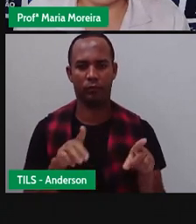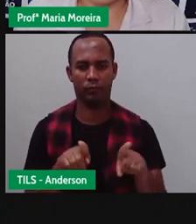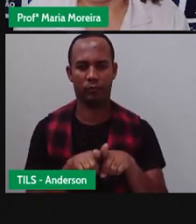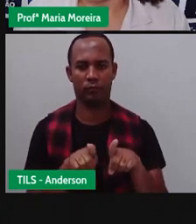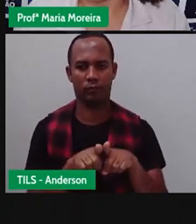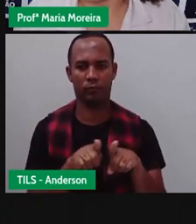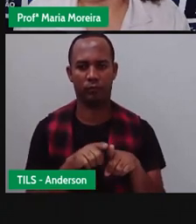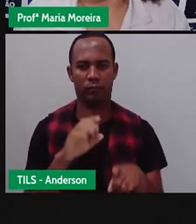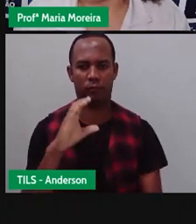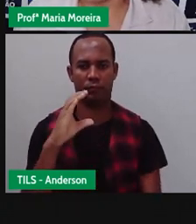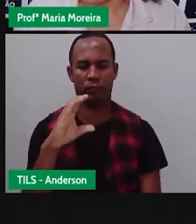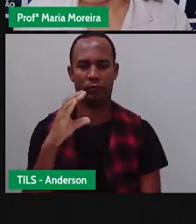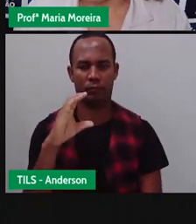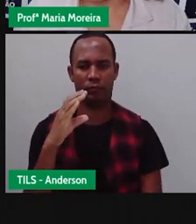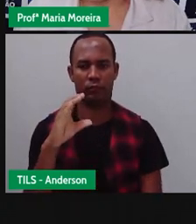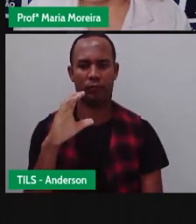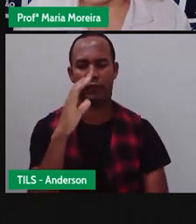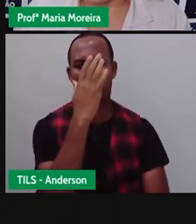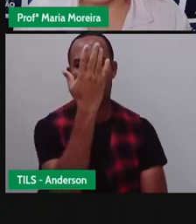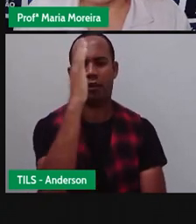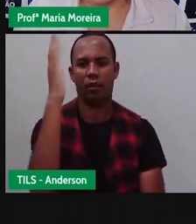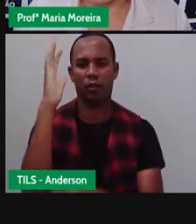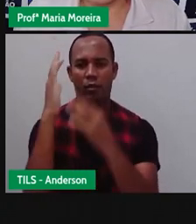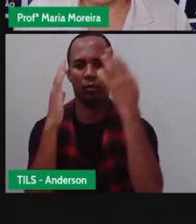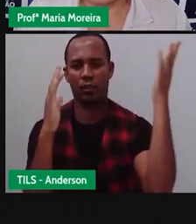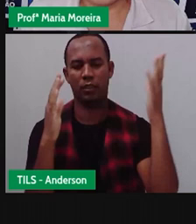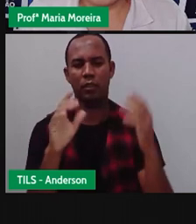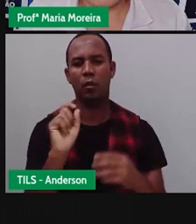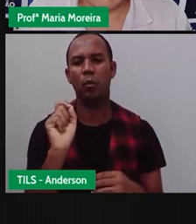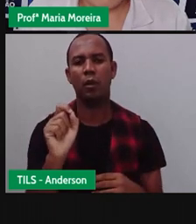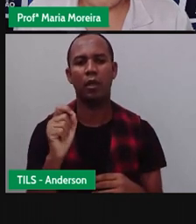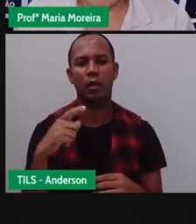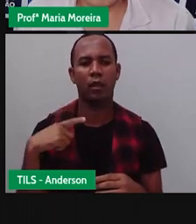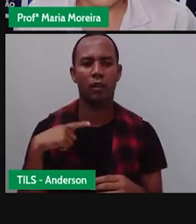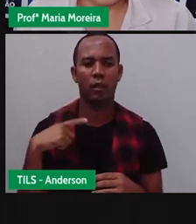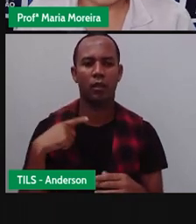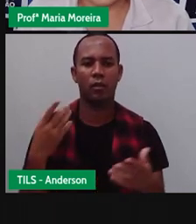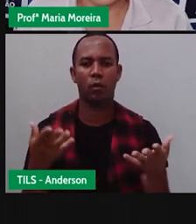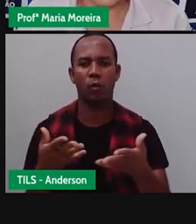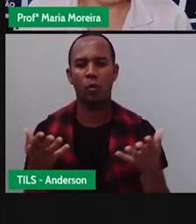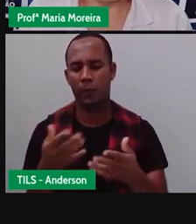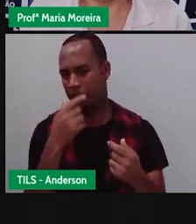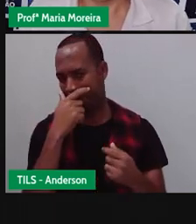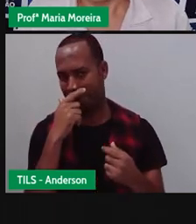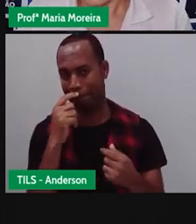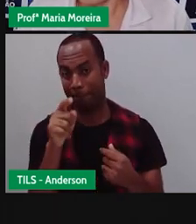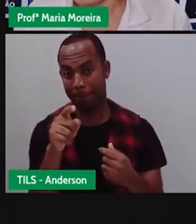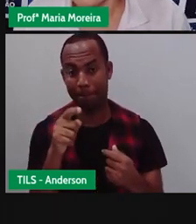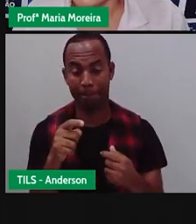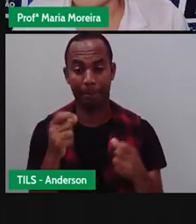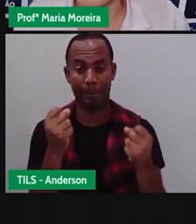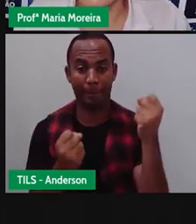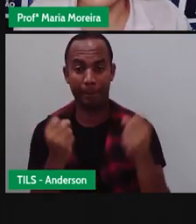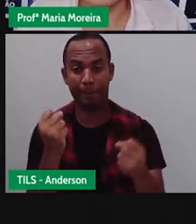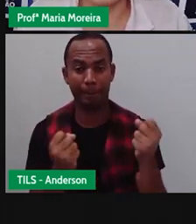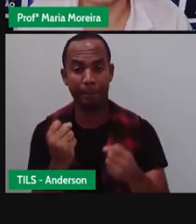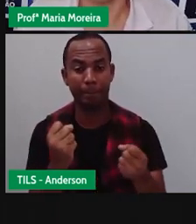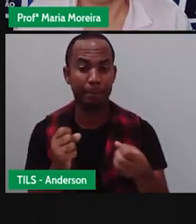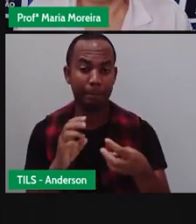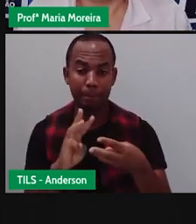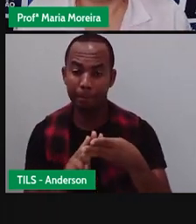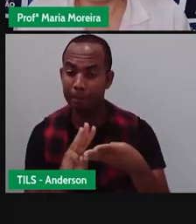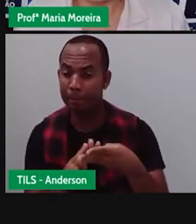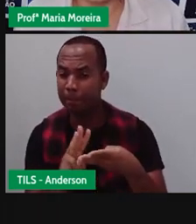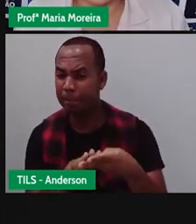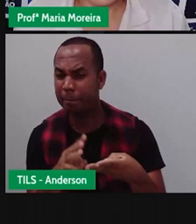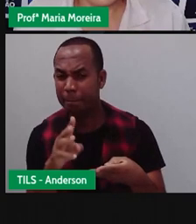natureza. Olha só, e o que será que a gente tem aqui hoje? A gente tem um carro, uma calculadora, lápis, aula de matemática que a gente vai